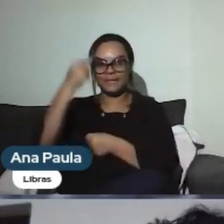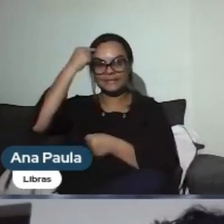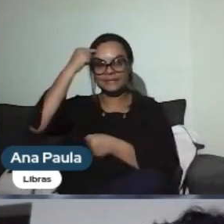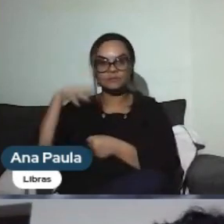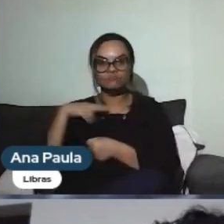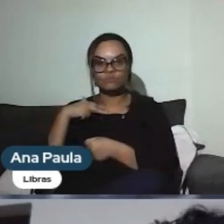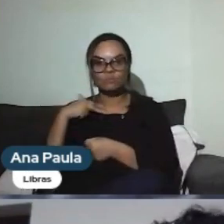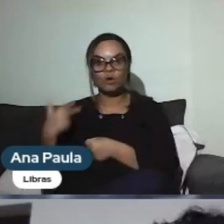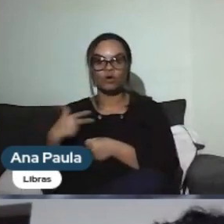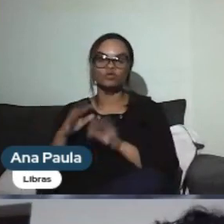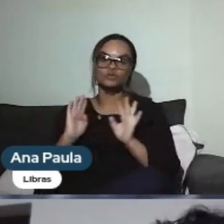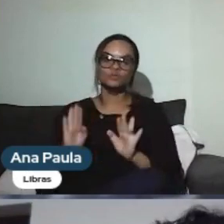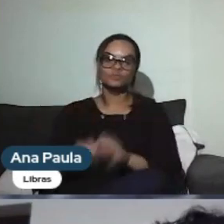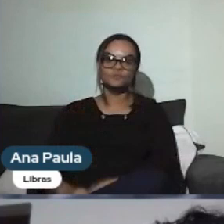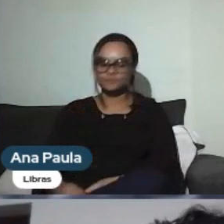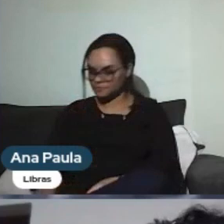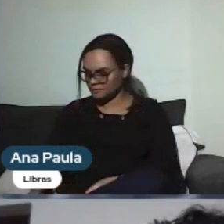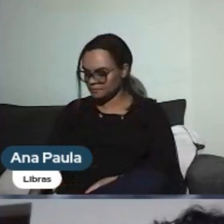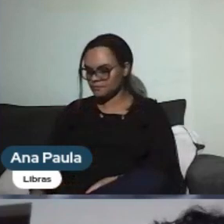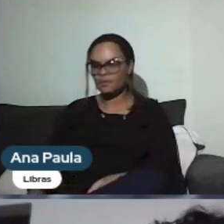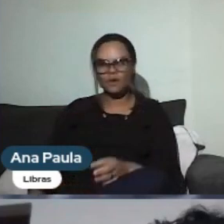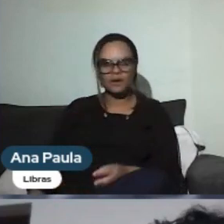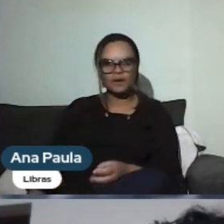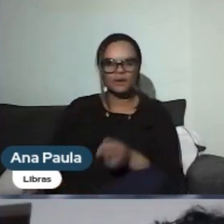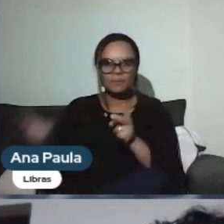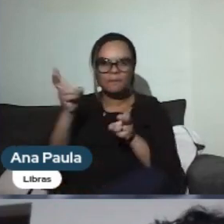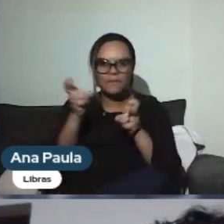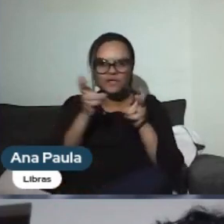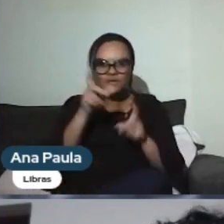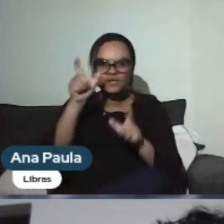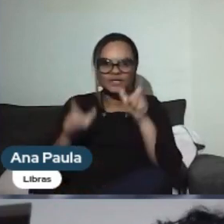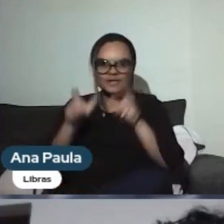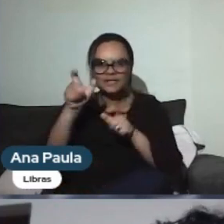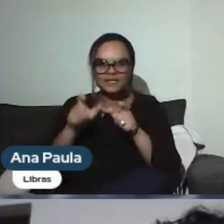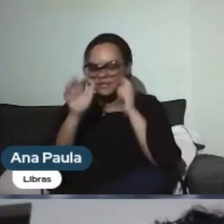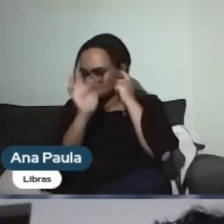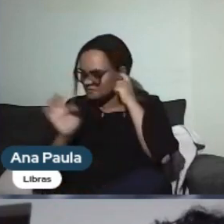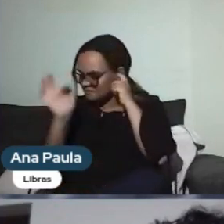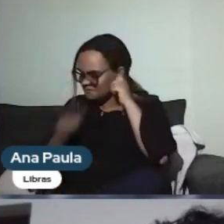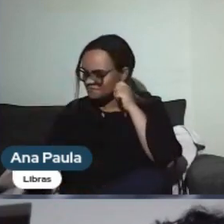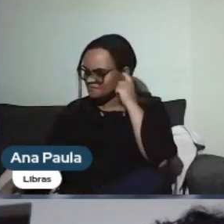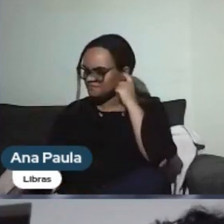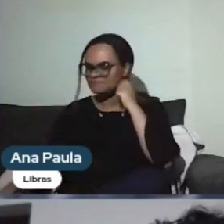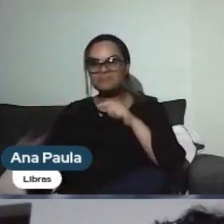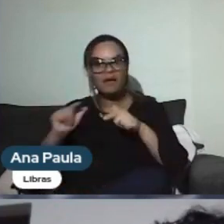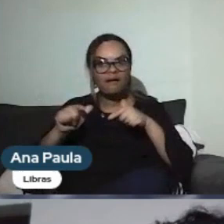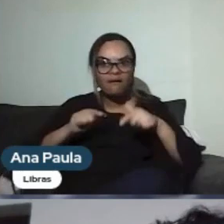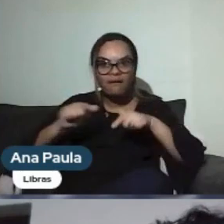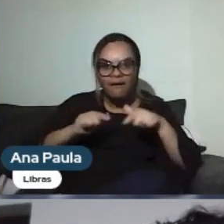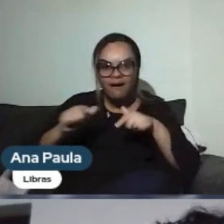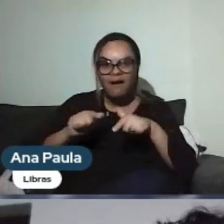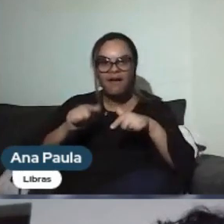Só que aí, eu fiquei observando as pessoas que faziam faculdade, que trabalhavam, que tinham vida